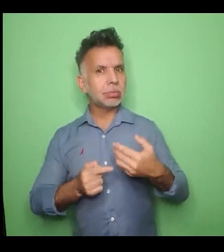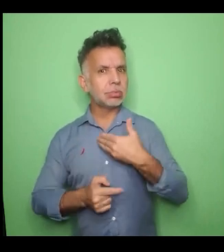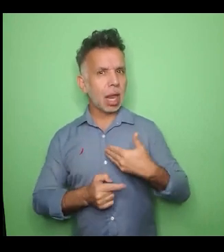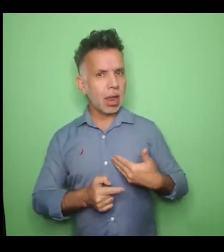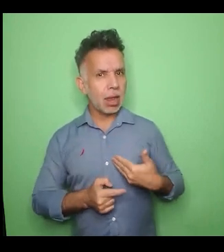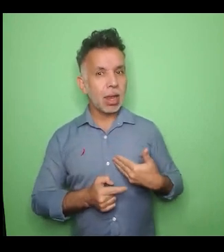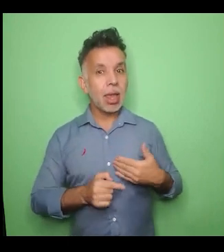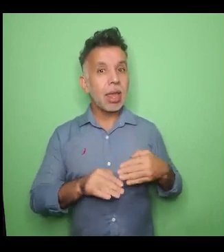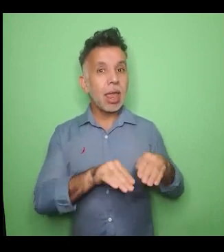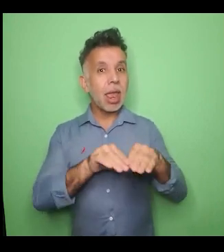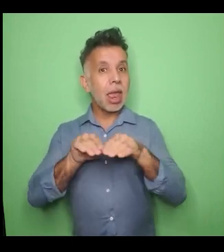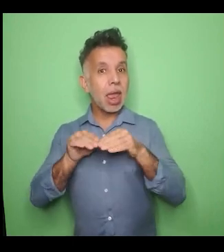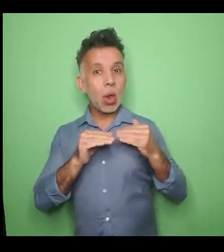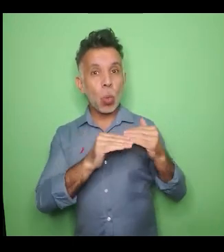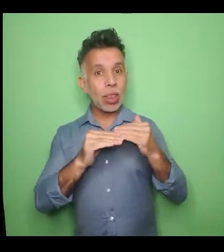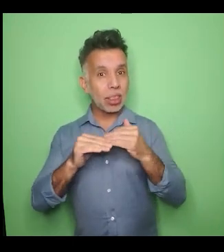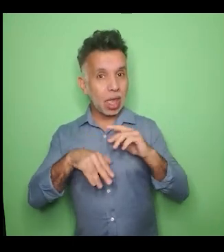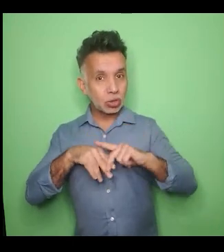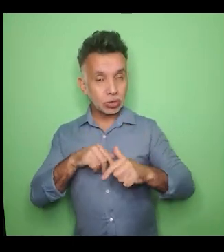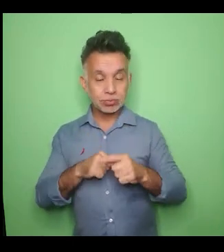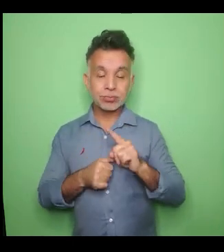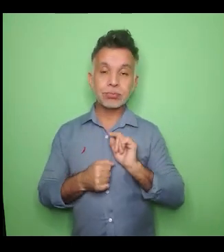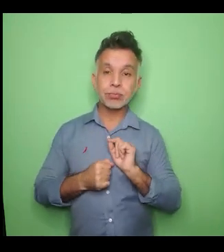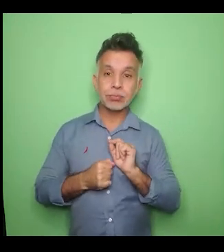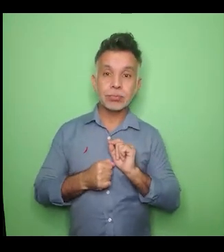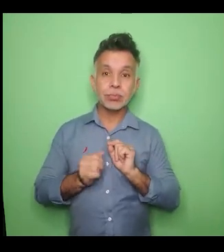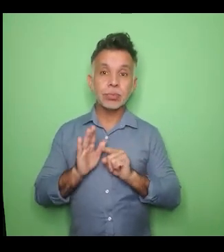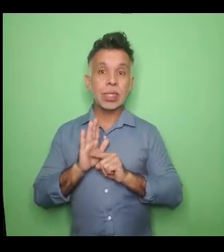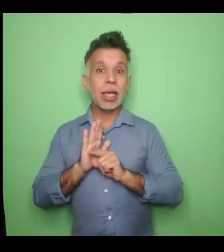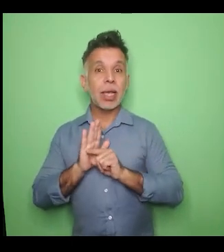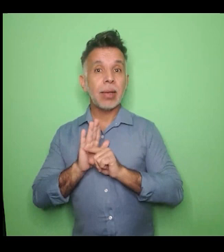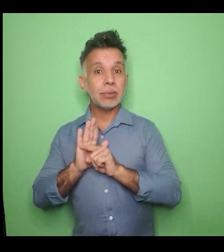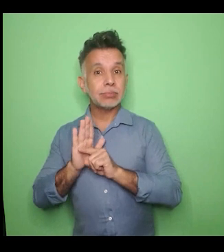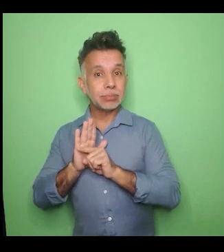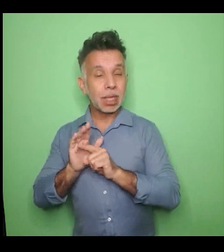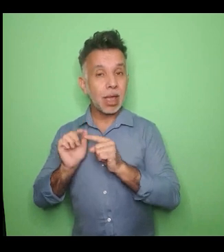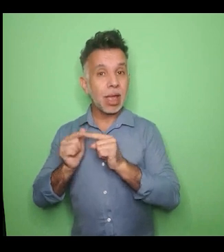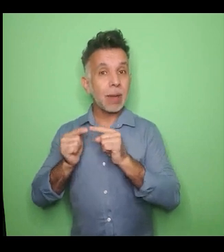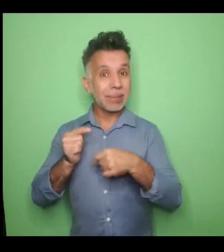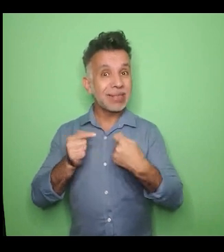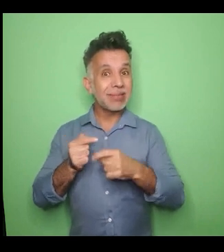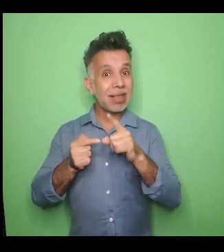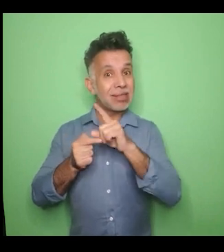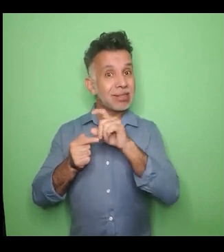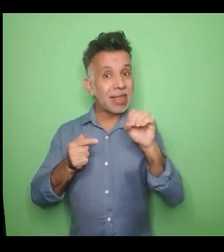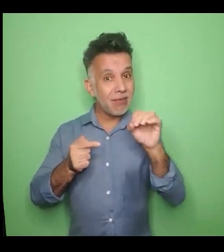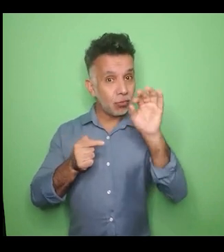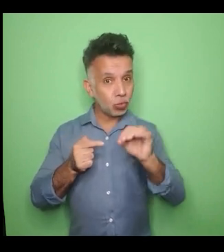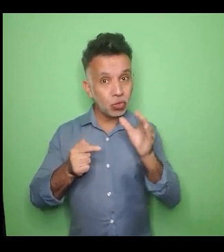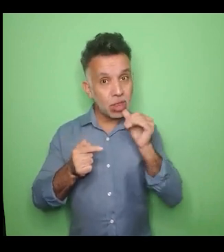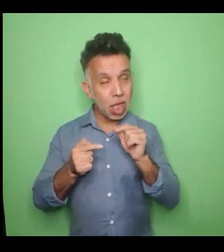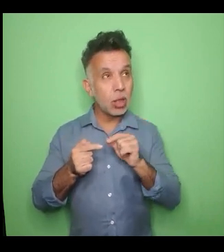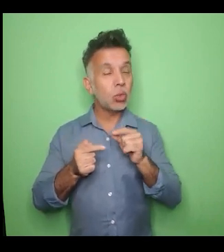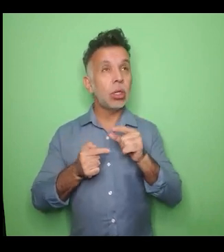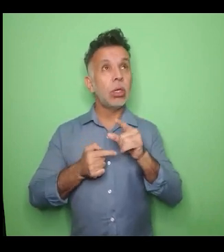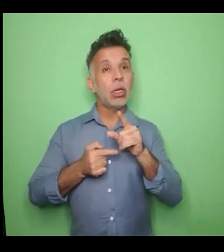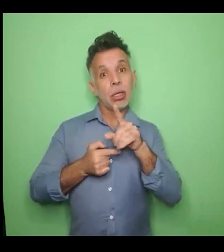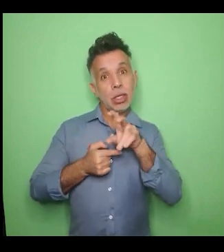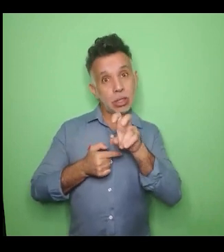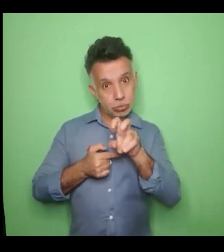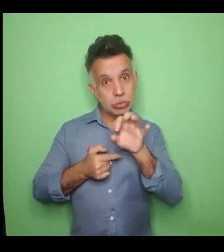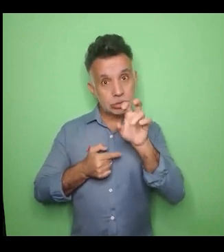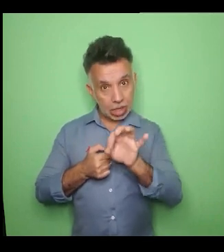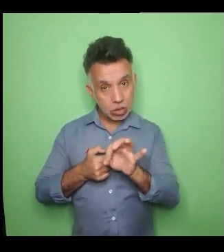deveriam ter no mínimo 100 funcionários, 15% de mulheres no quadro geral e 15% de mulheres no cargo de